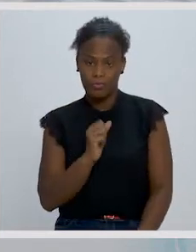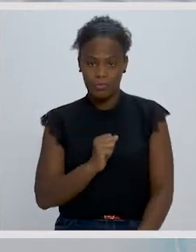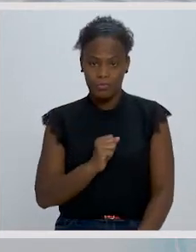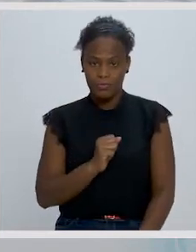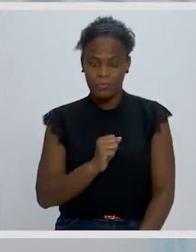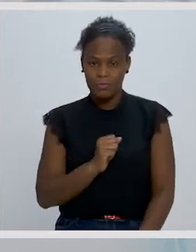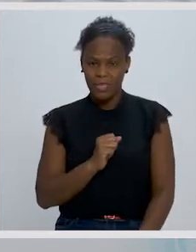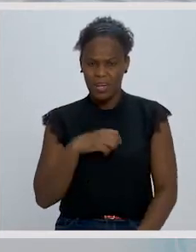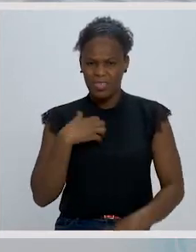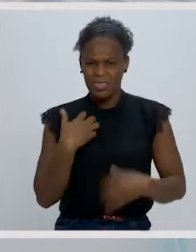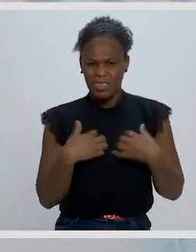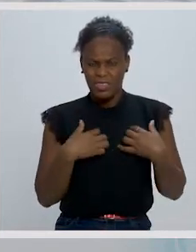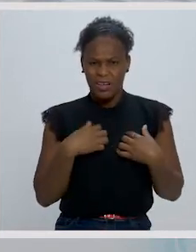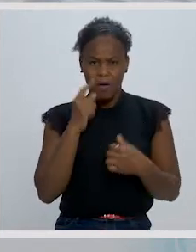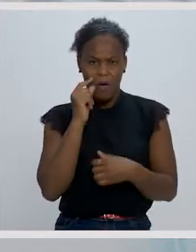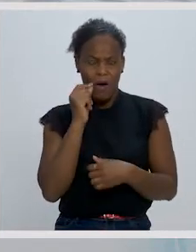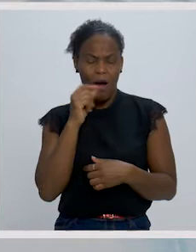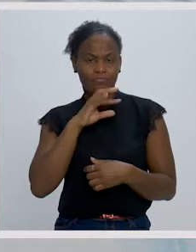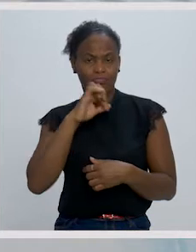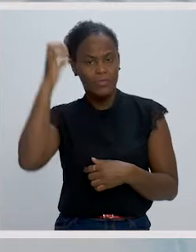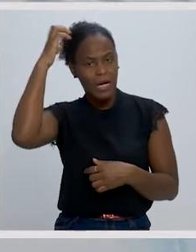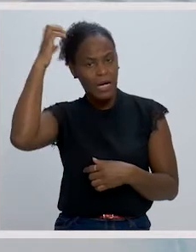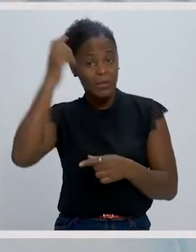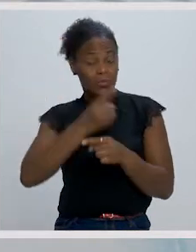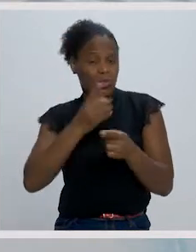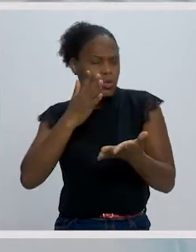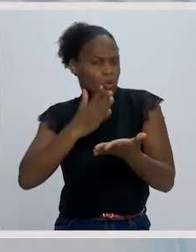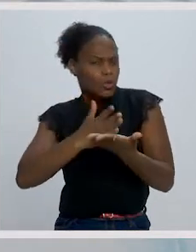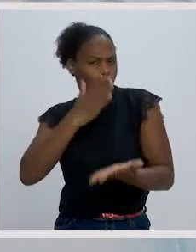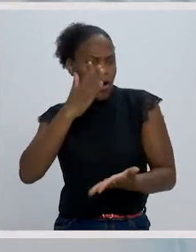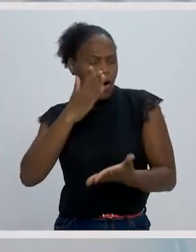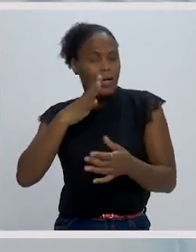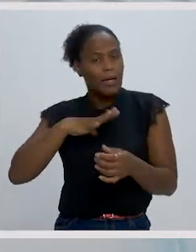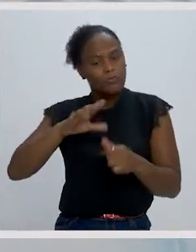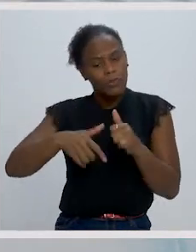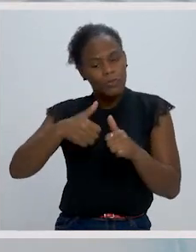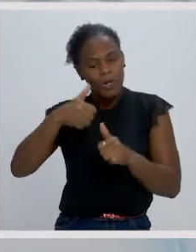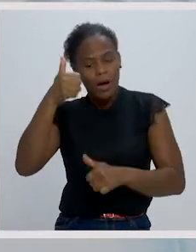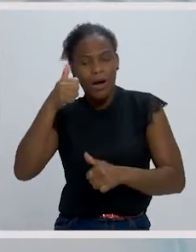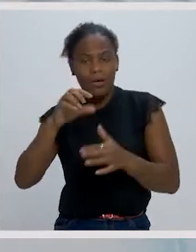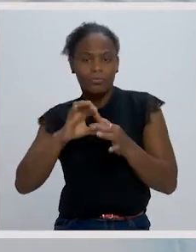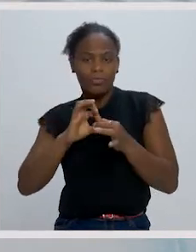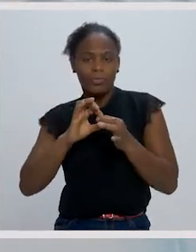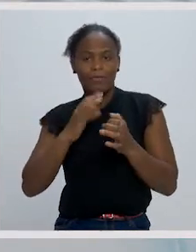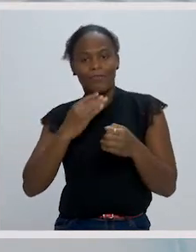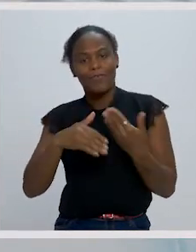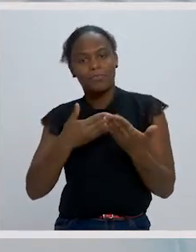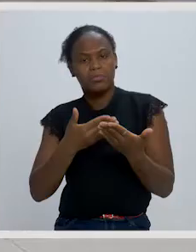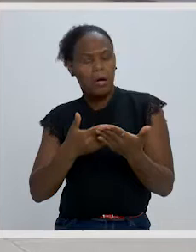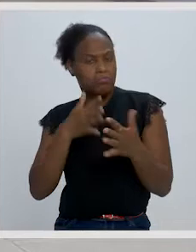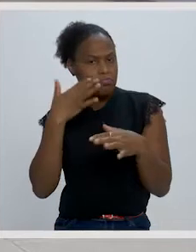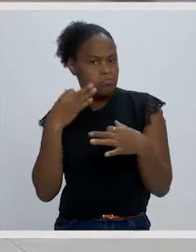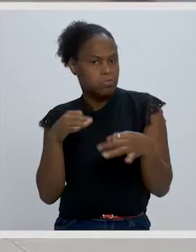Aborrecia-se um príncipe porque apenas se dedicara a aperfeiçoar generosidades vulgares.